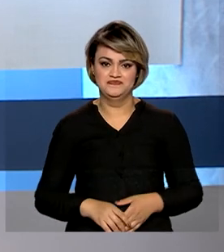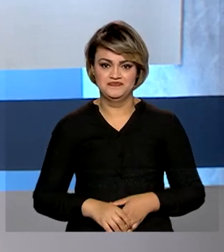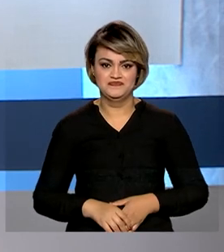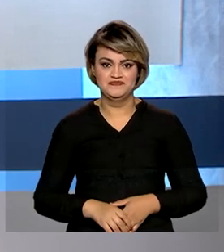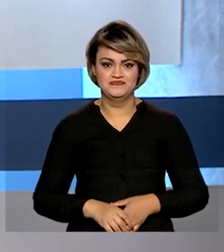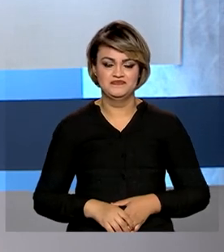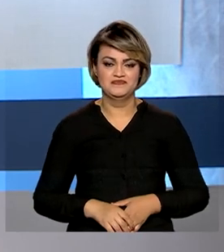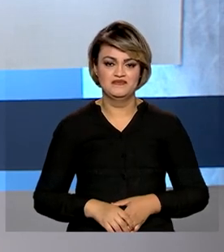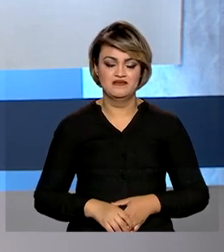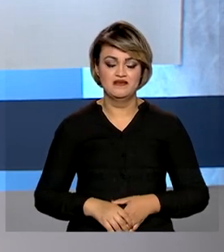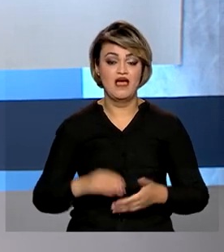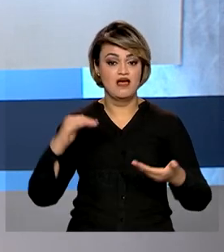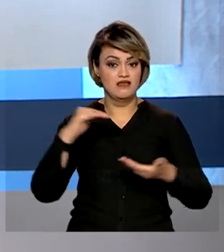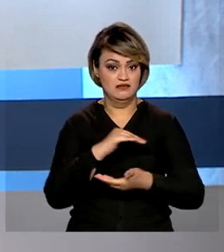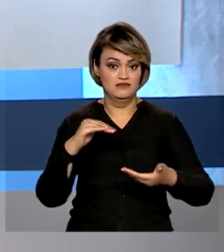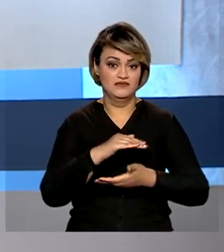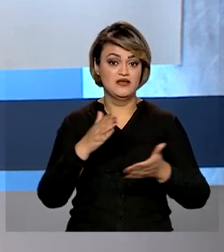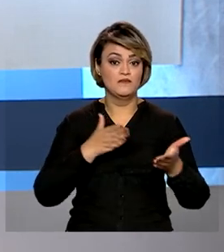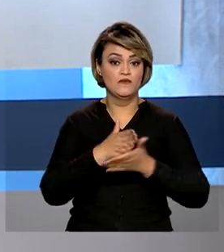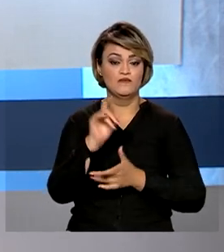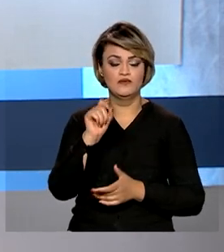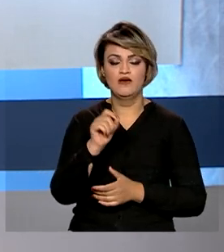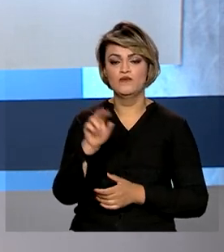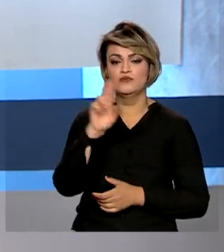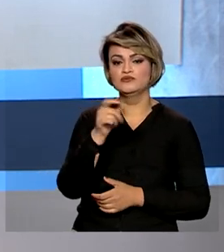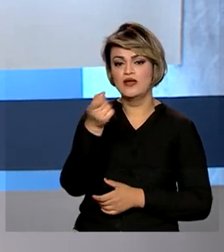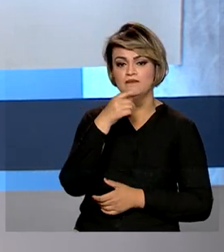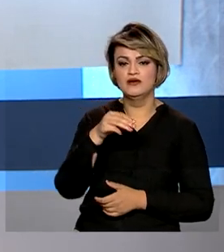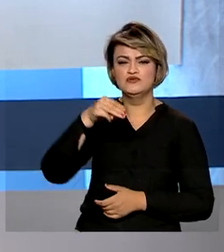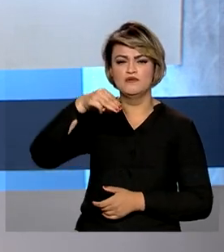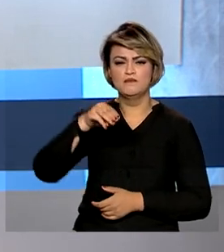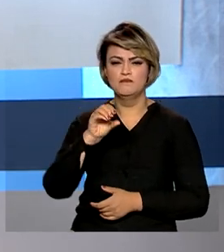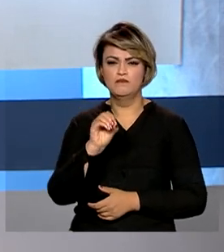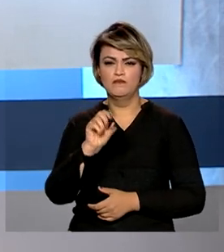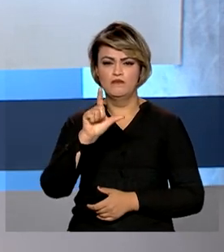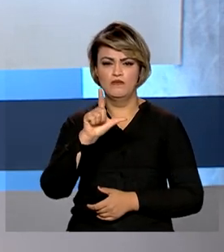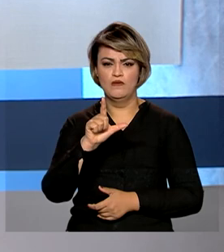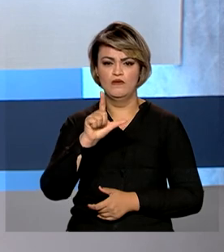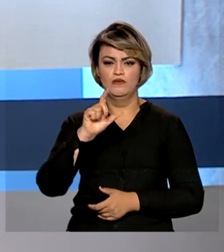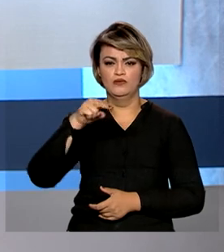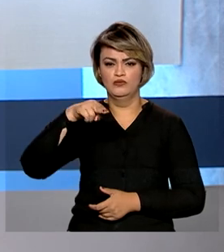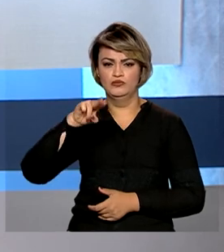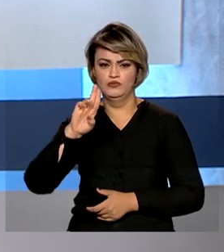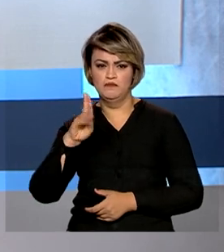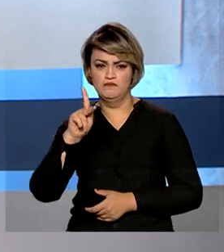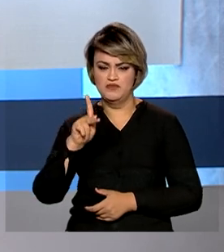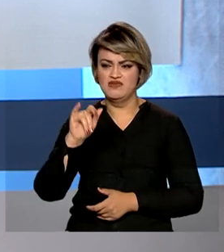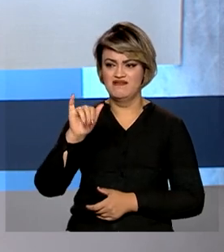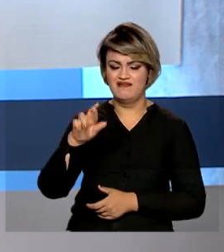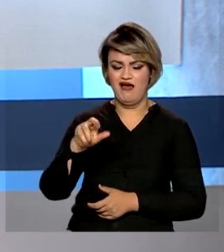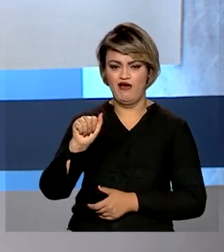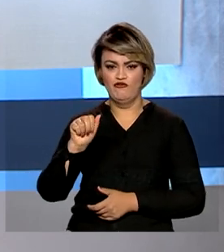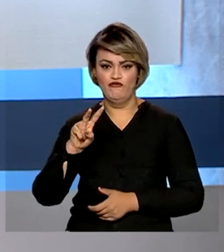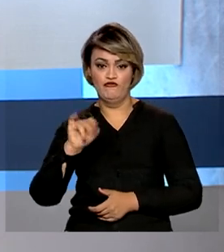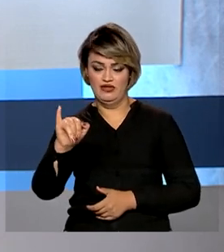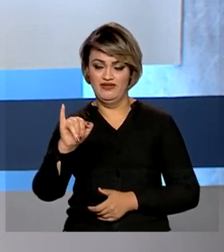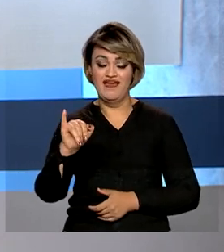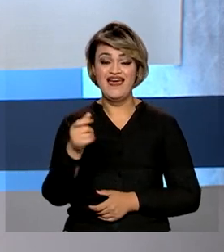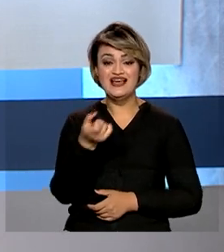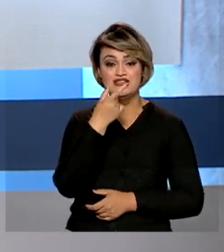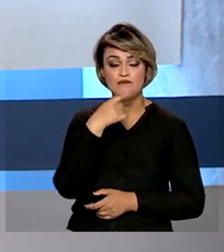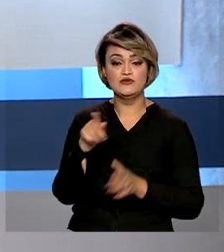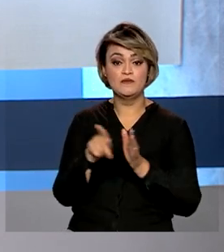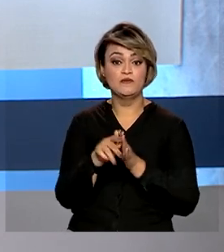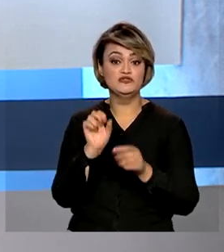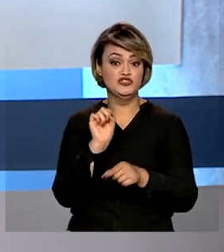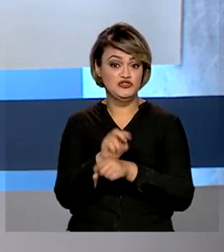A Anvisa aprovou o uso emergencial do medicamento monopiravir. O remédio é um antiviral de